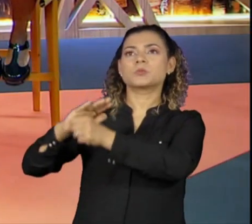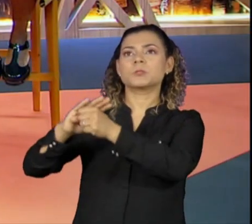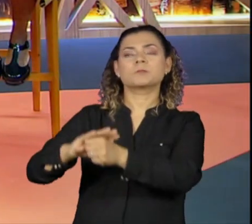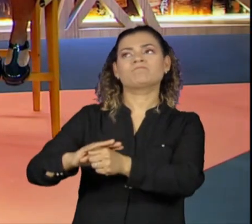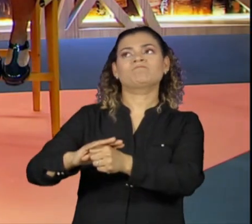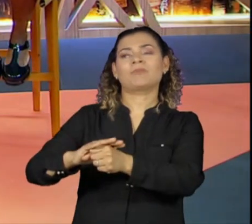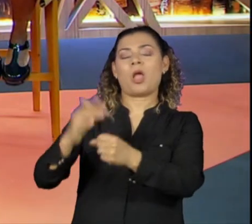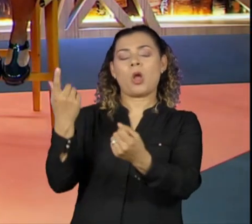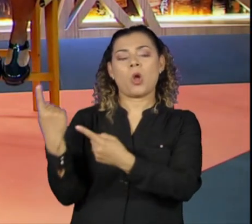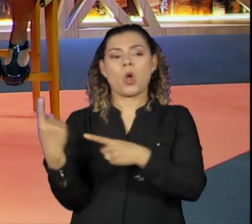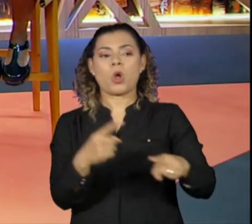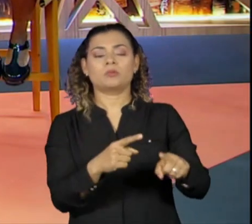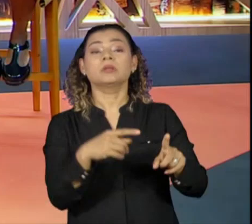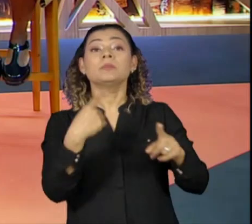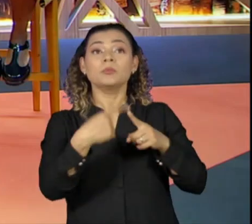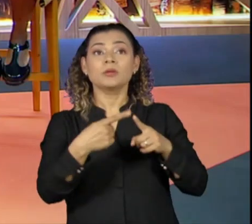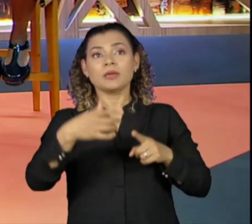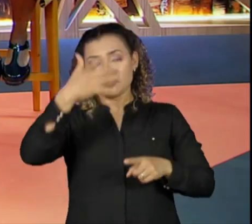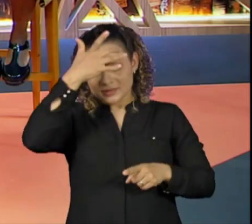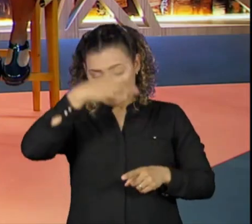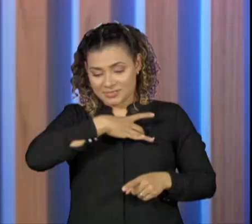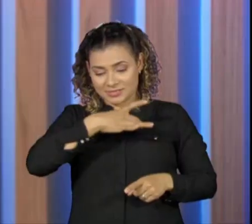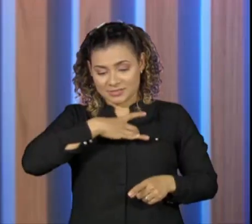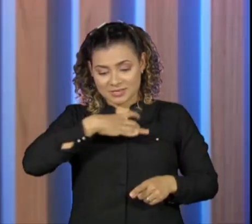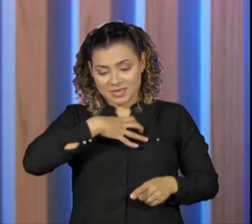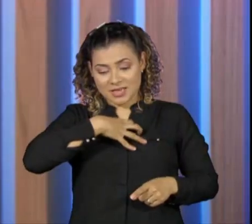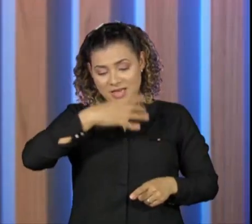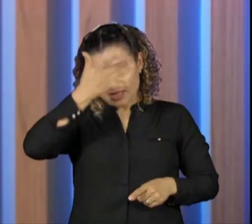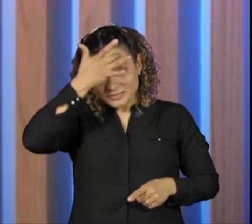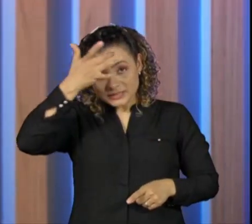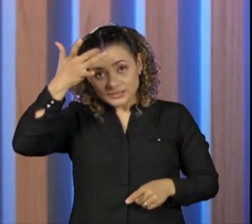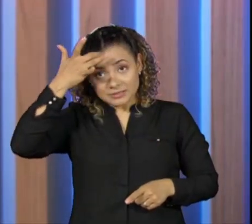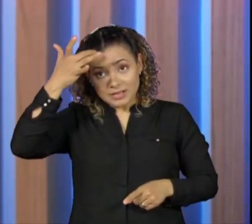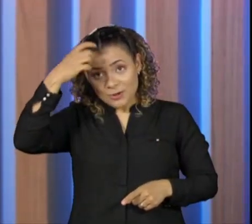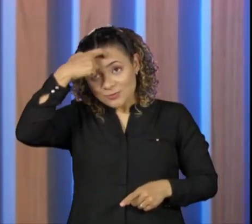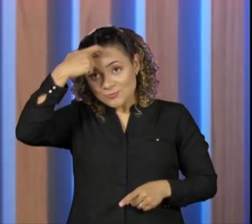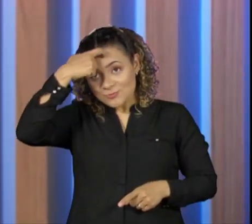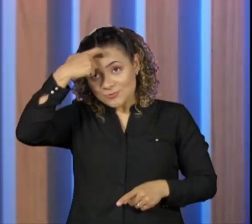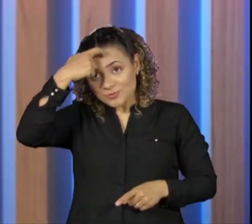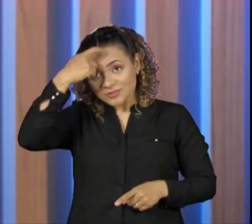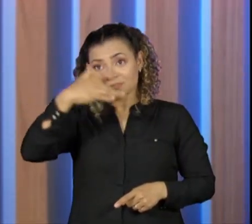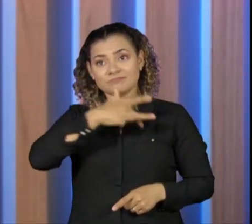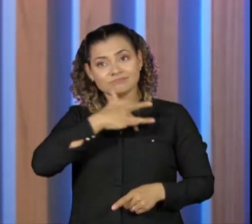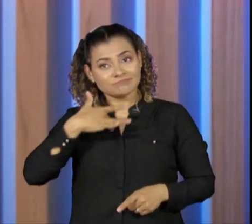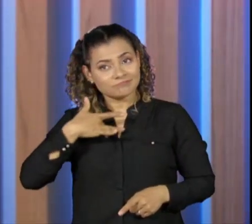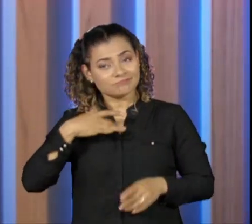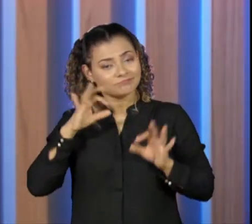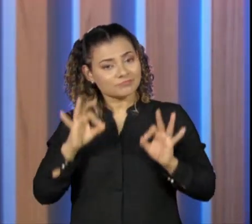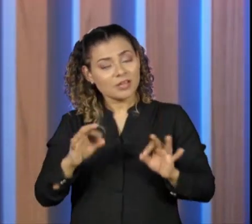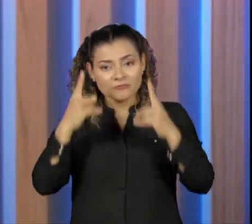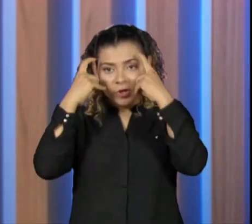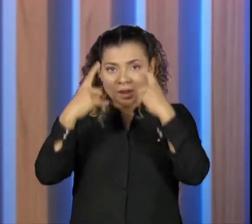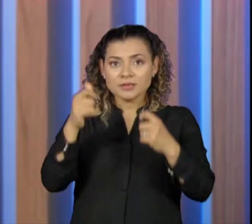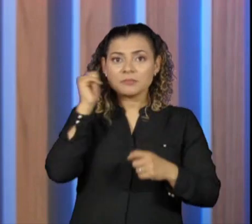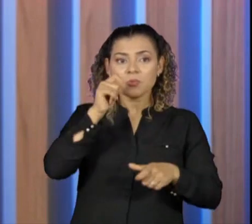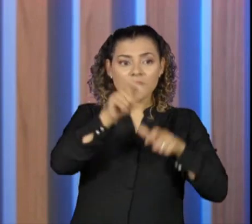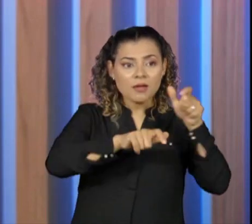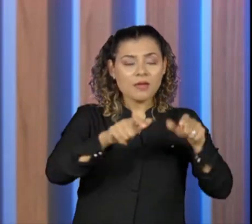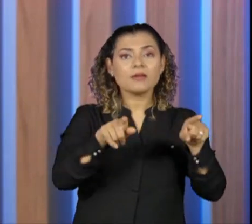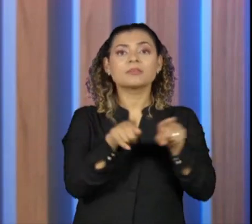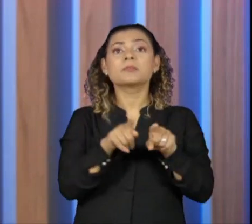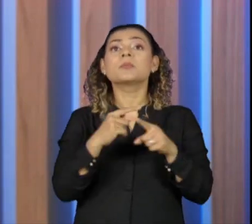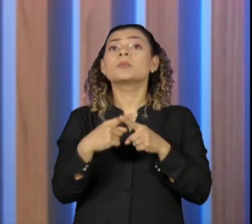impacta coletivamente nossa saúde mental, nossos serviços sociais, nós vamos combater a violência contra a mulher, porque